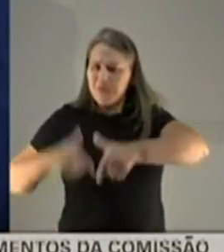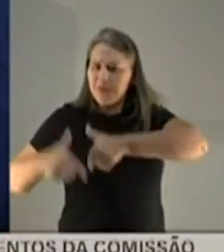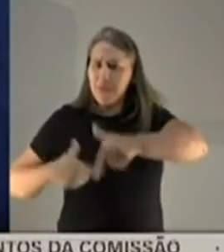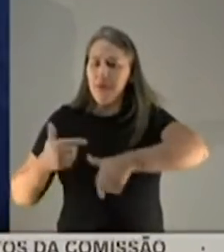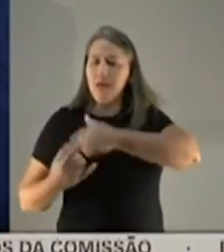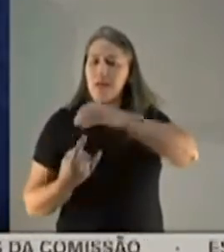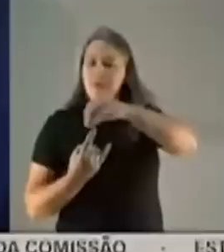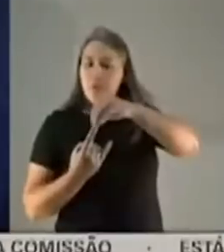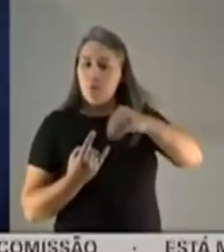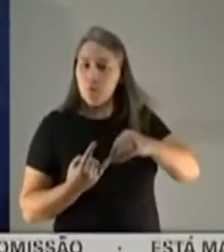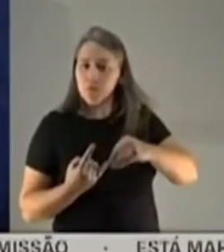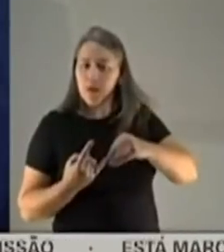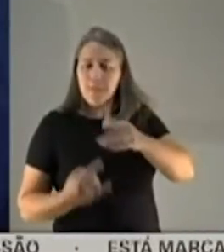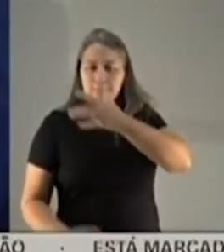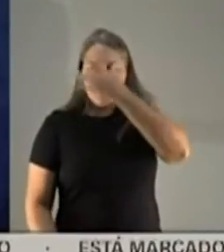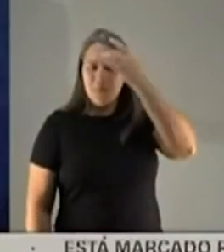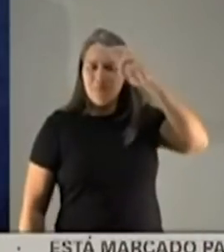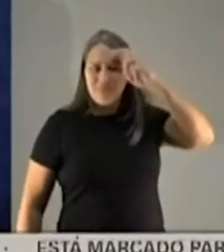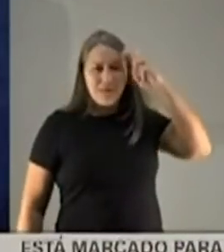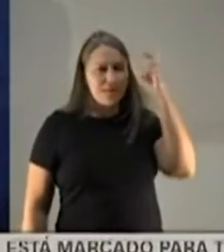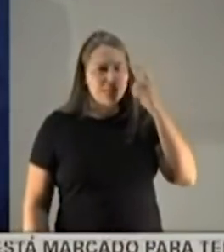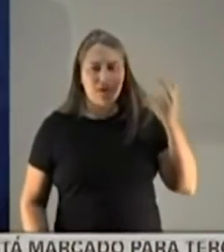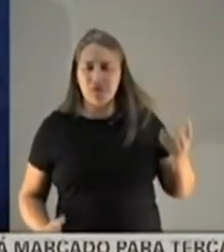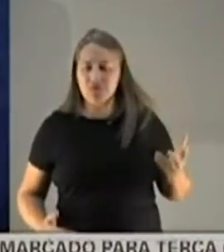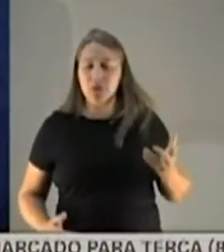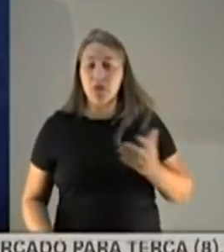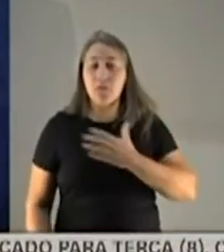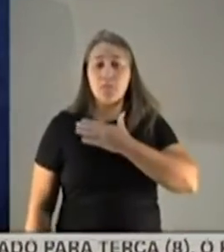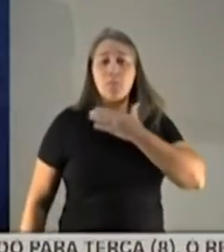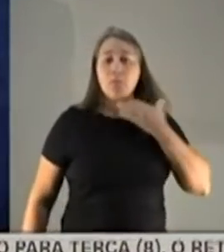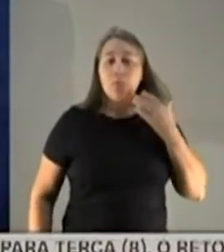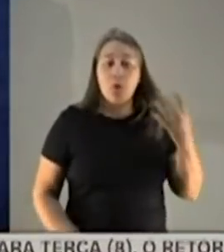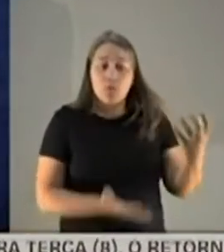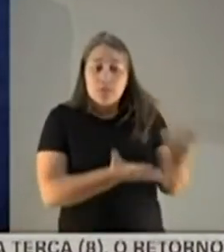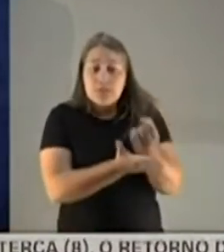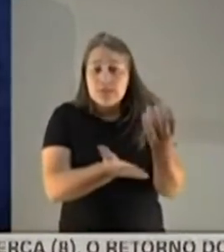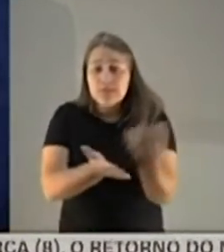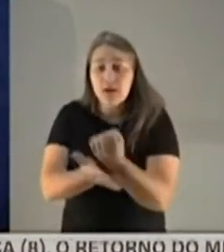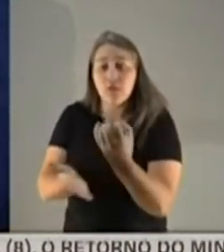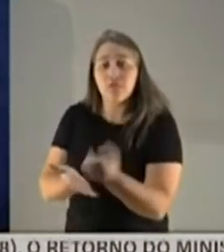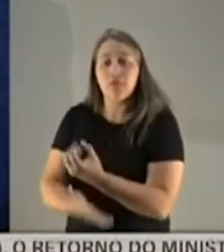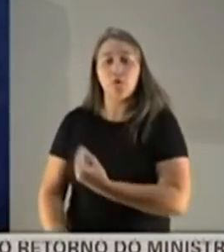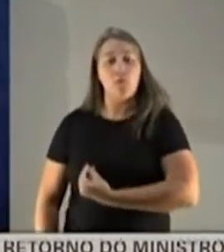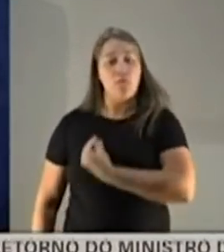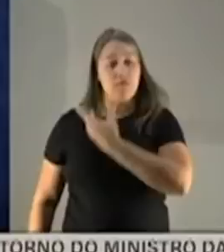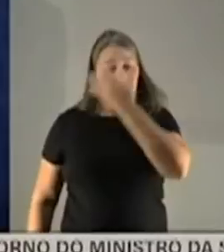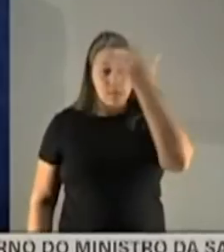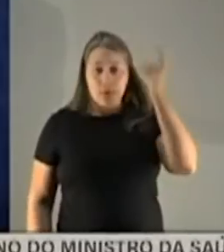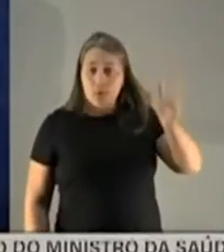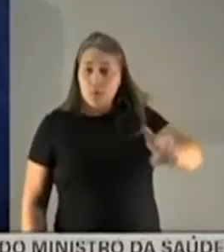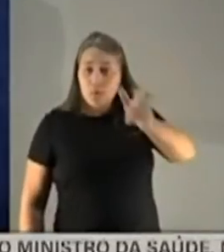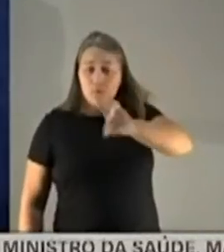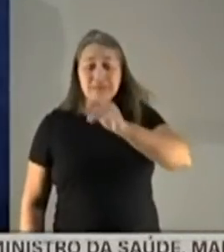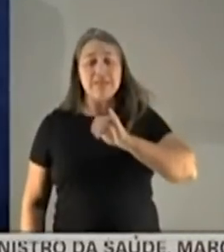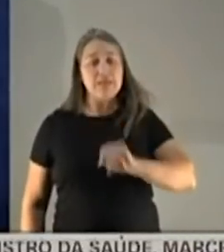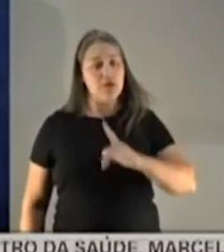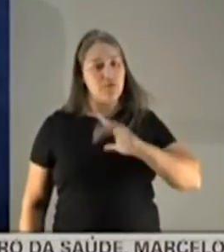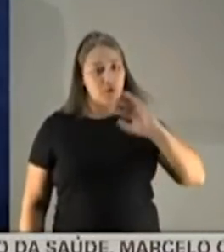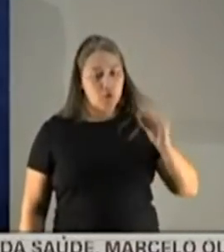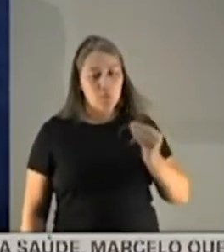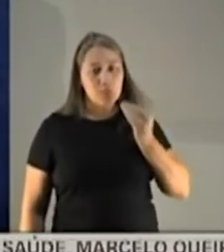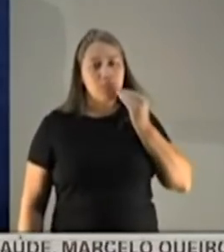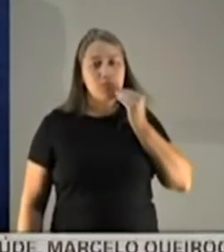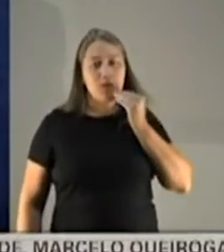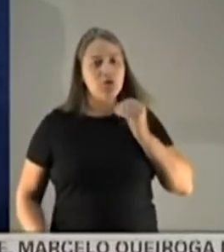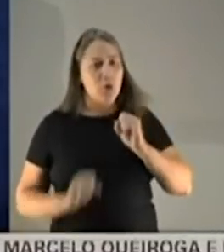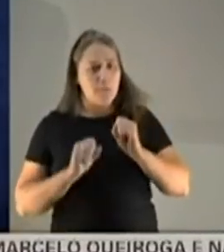Fiocruz, que era um gênio. Ele morreu salvando a vida das pessoas. Se houvesse alguma oportunidade que a